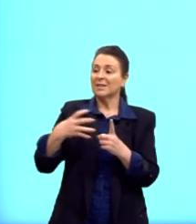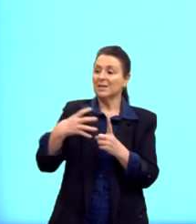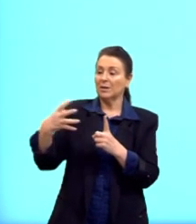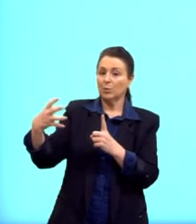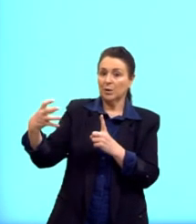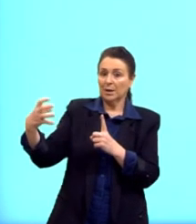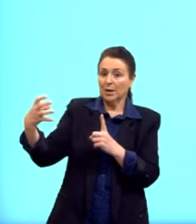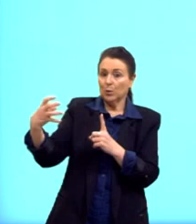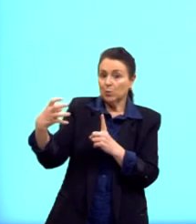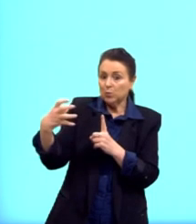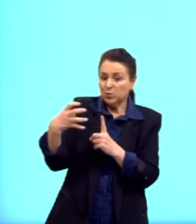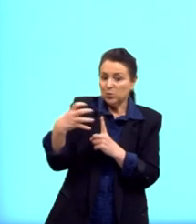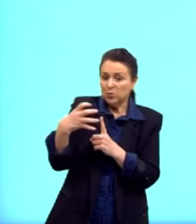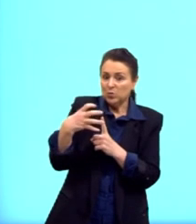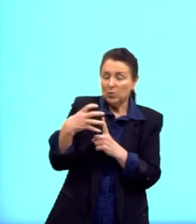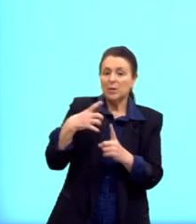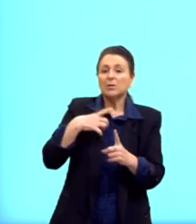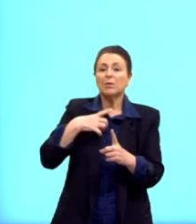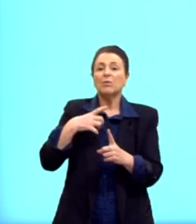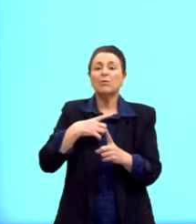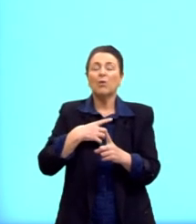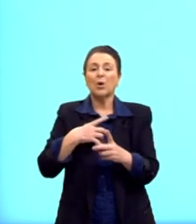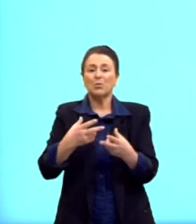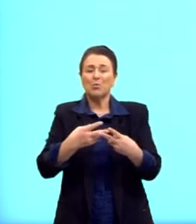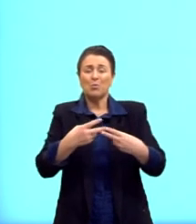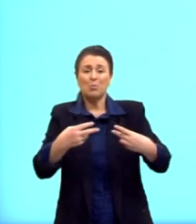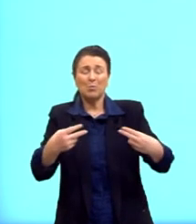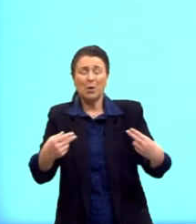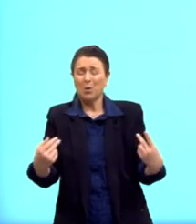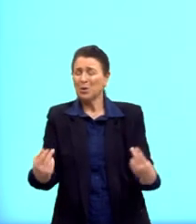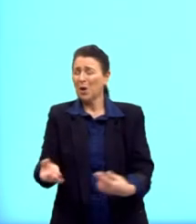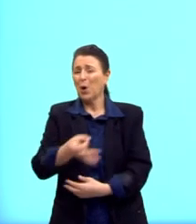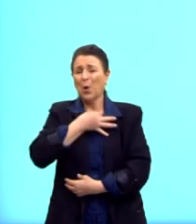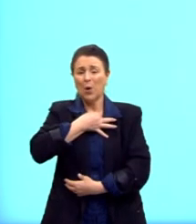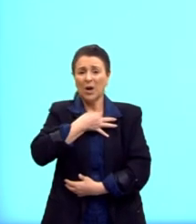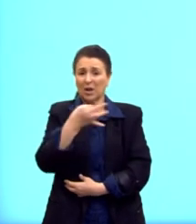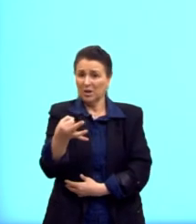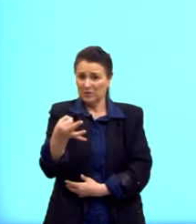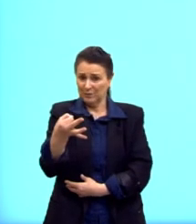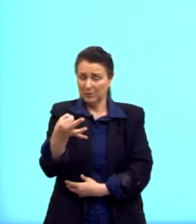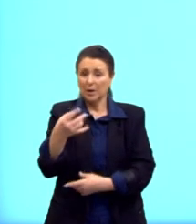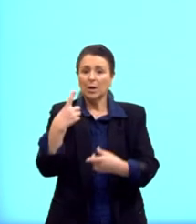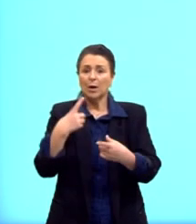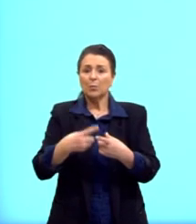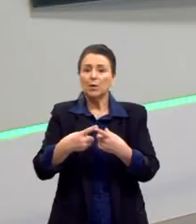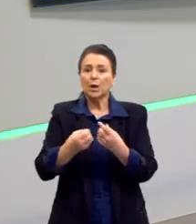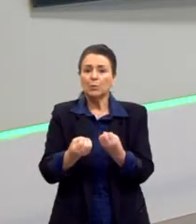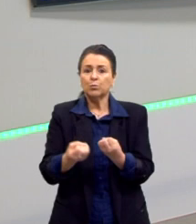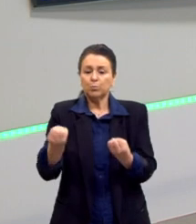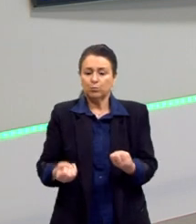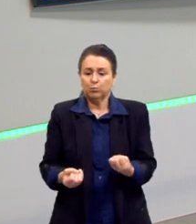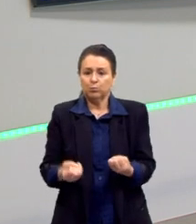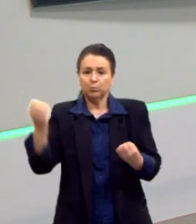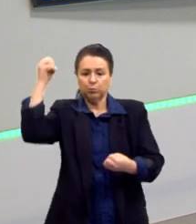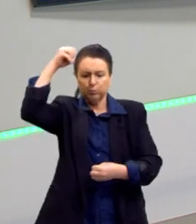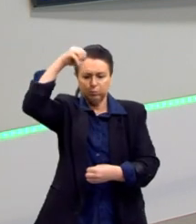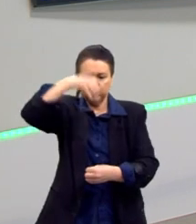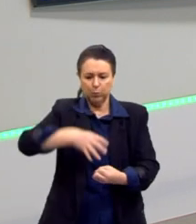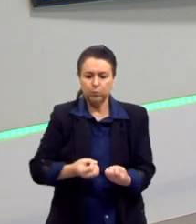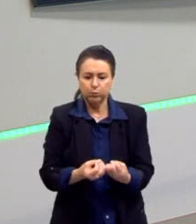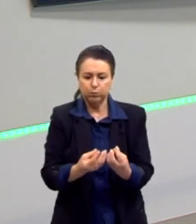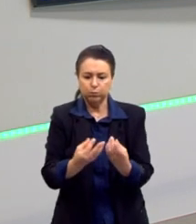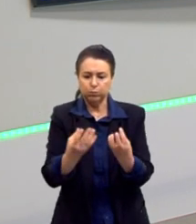Isso foi, gente, um dos crimes mais atrozes da humanidade, porque eles lançaram bombas nucleares em cidades